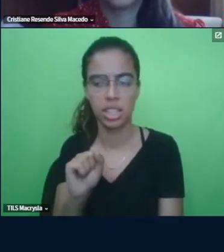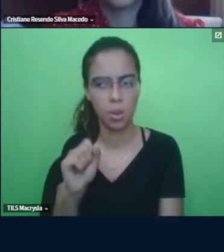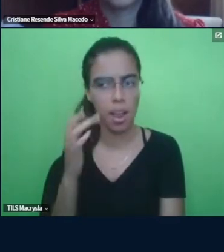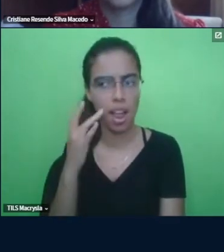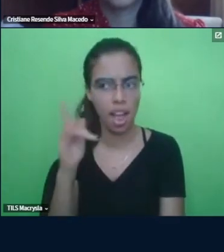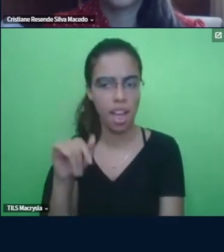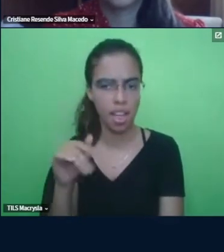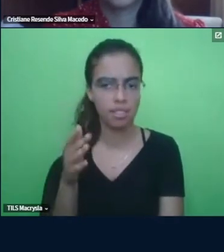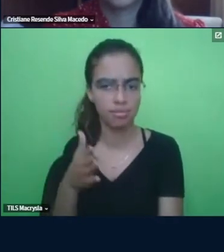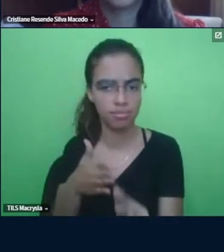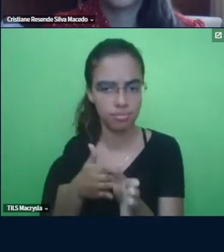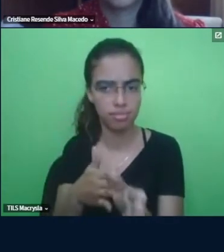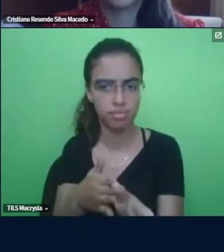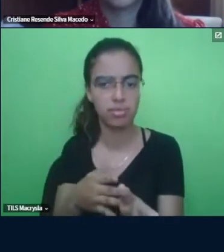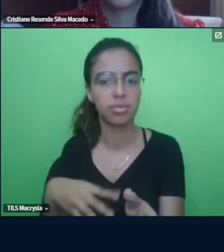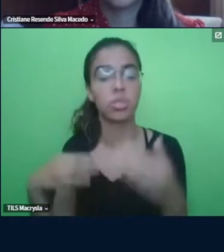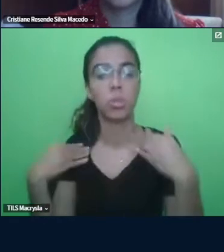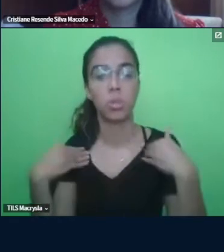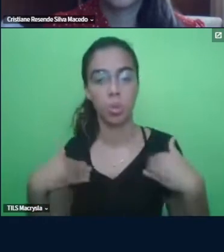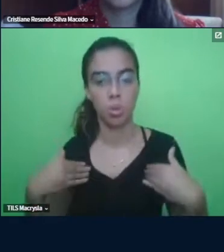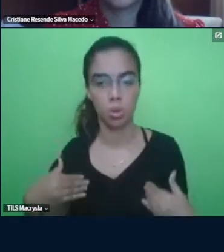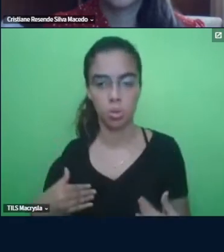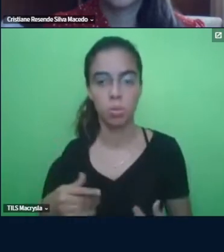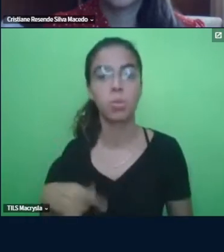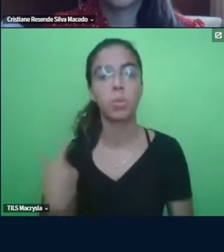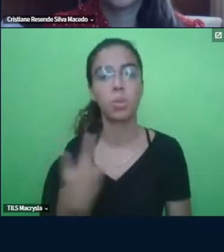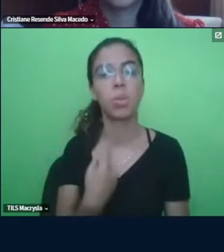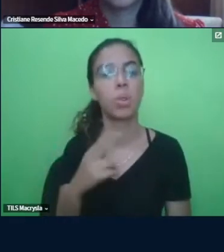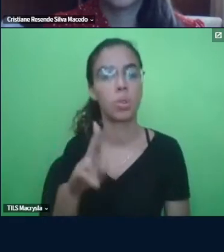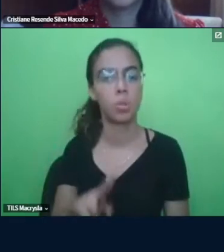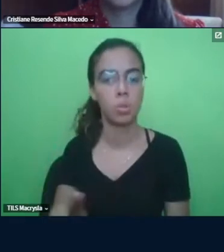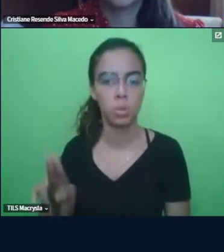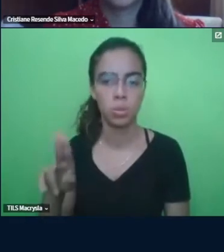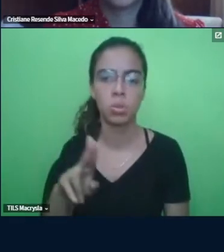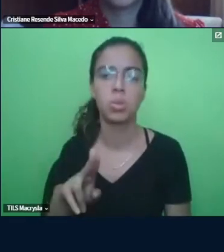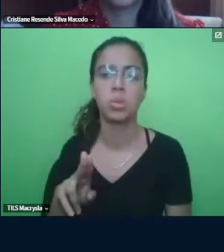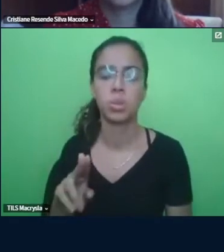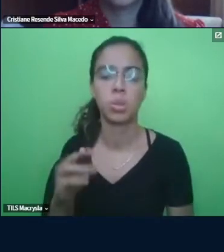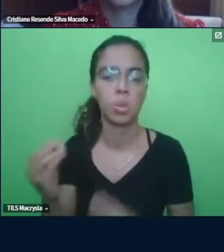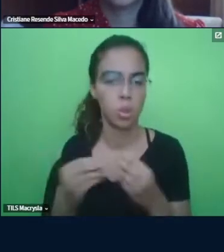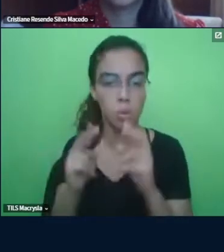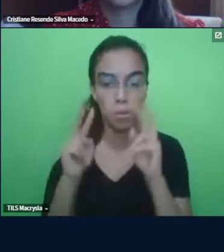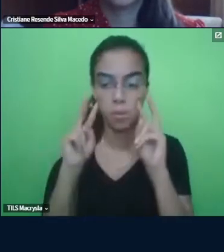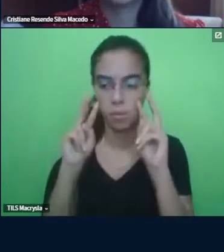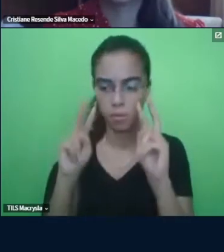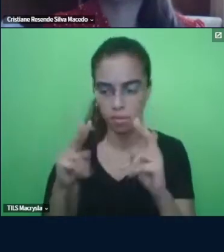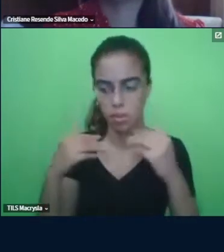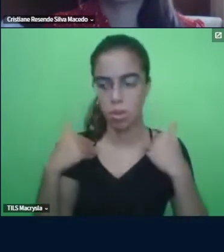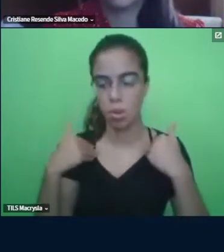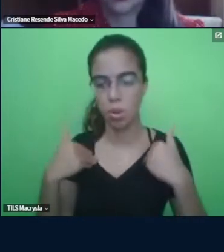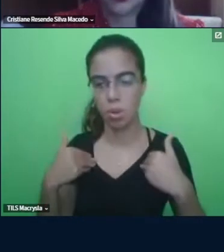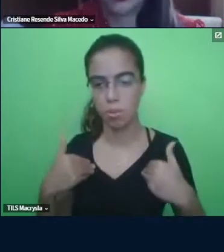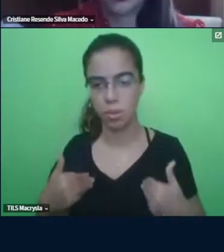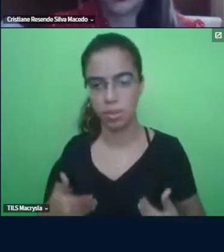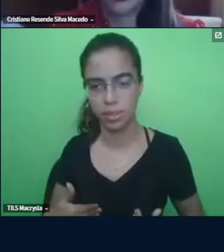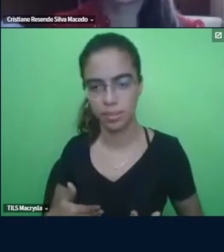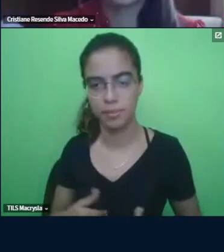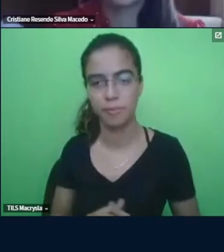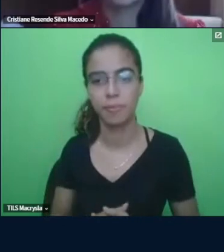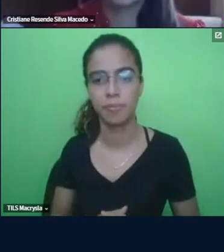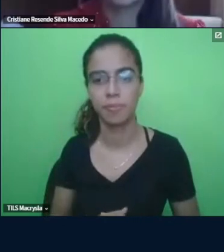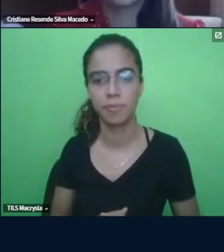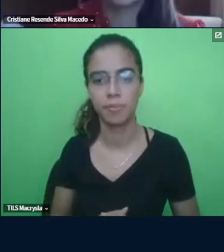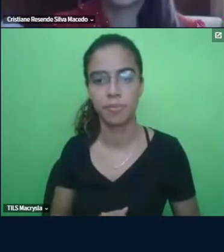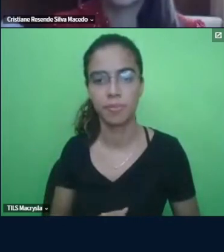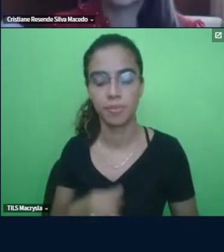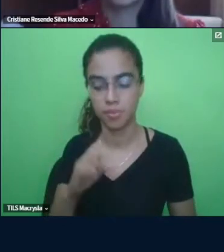é comportamento, a gente trata com um olhar a comportamento. E uma vez que a gente